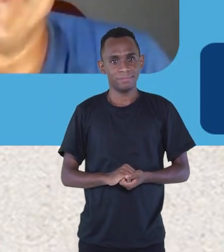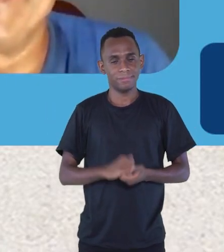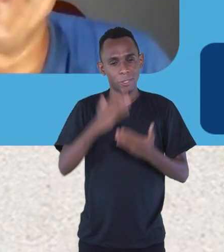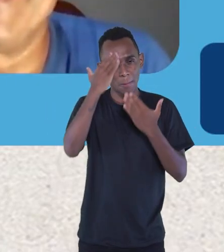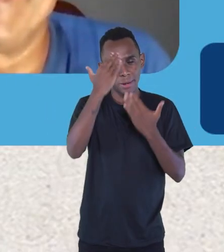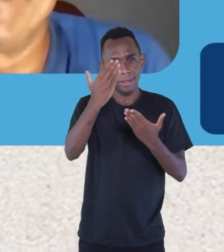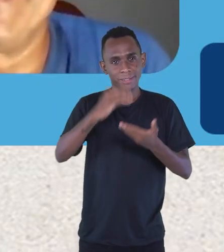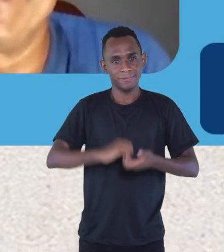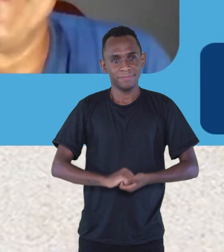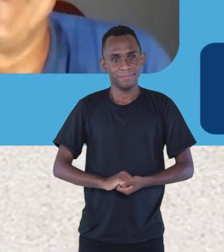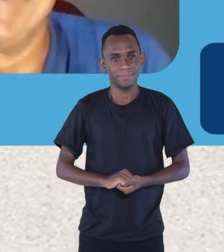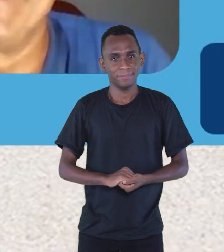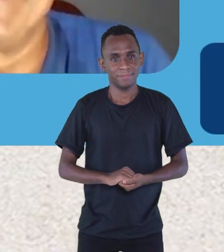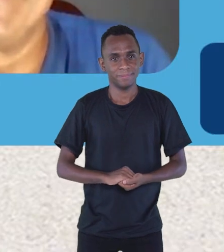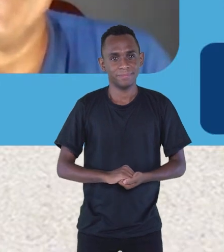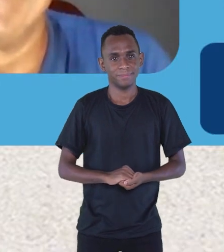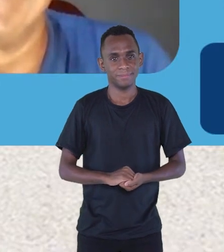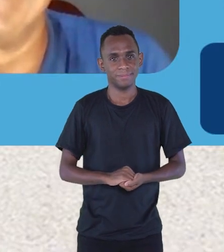Obrigado. Obrigado. Obrigado. Obrigado.